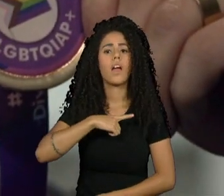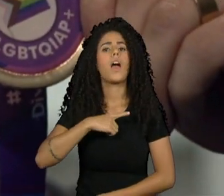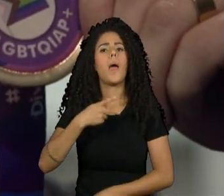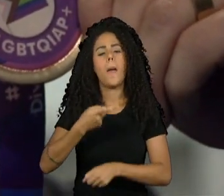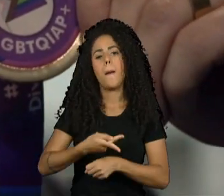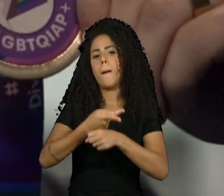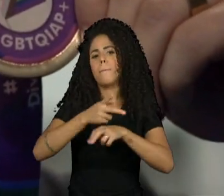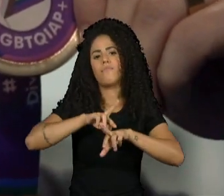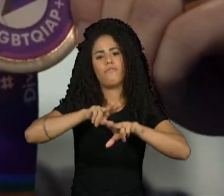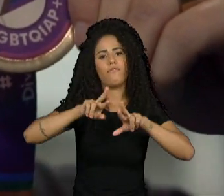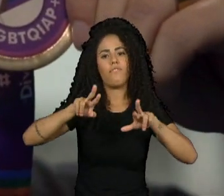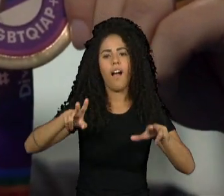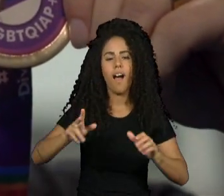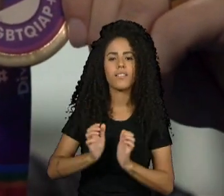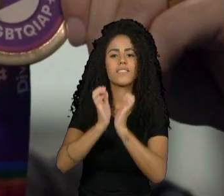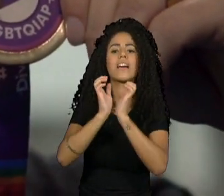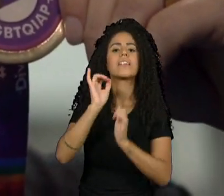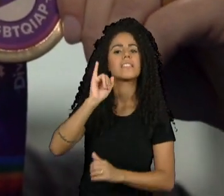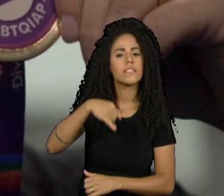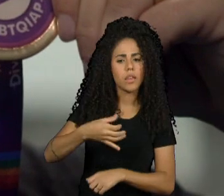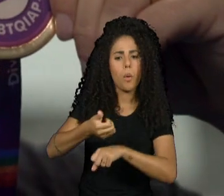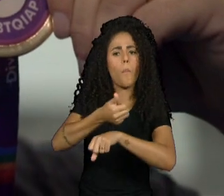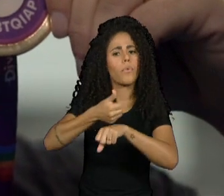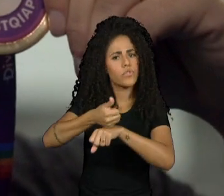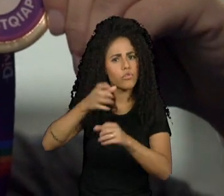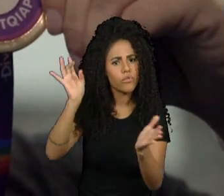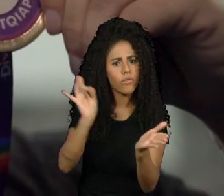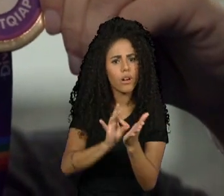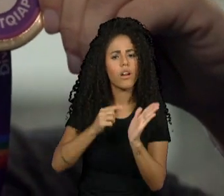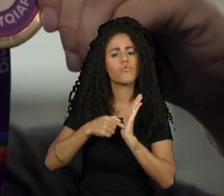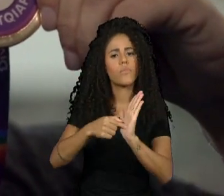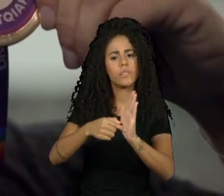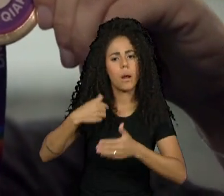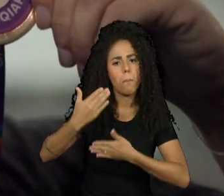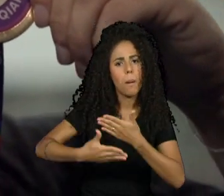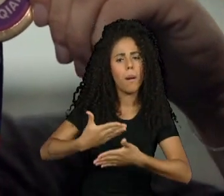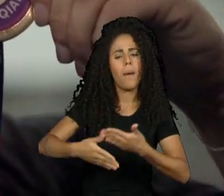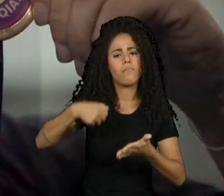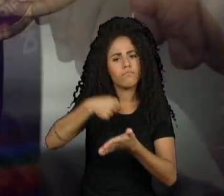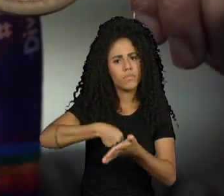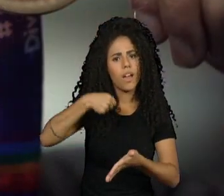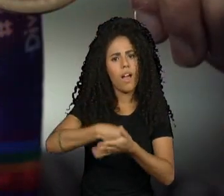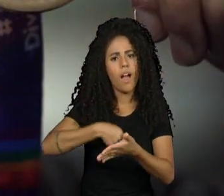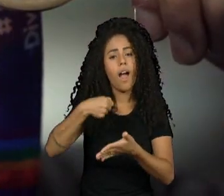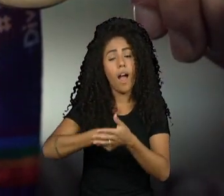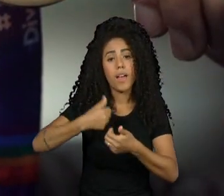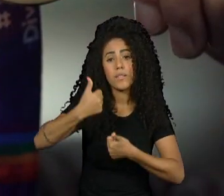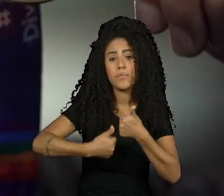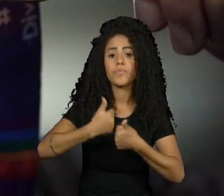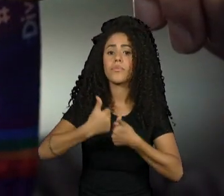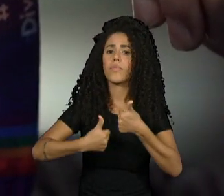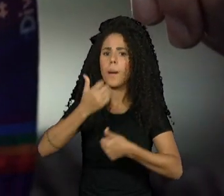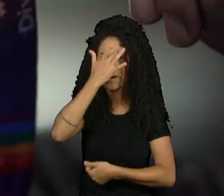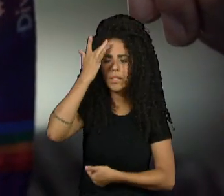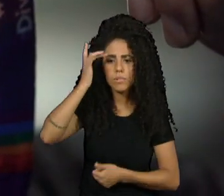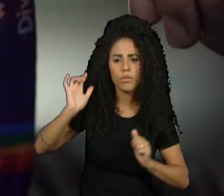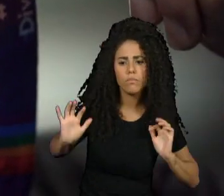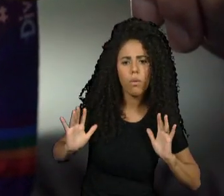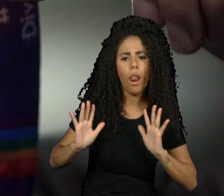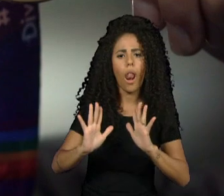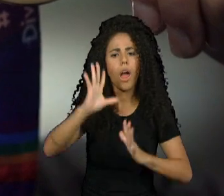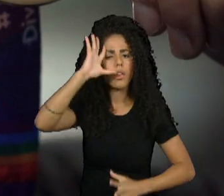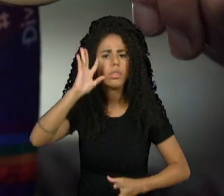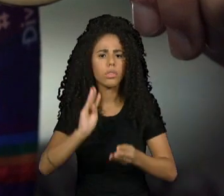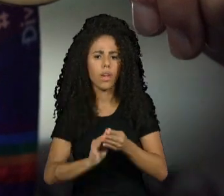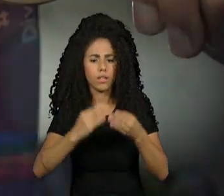atletas não só amadores, mas profissionais também, operando dentro desse espaço esportivo. e fazendo com que as pessoas entendam quem são